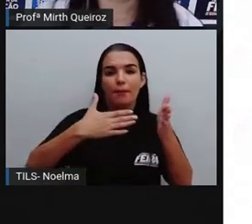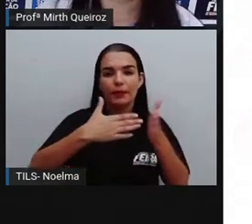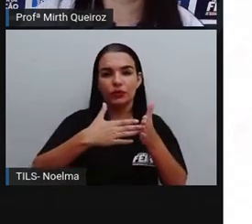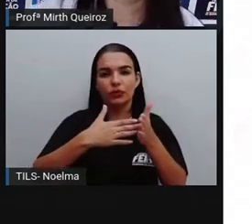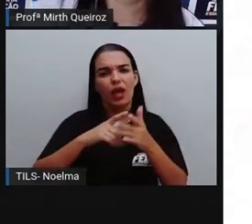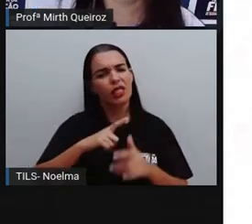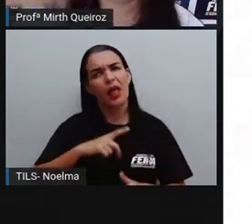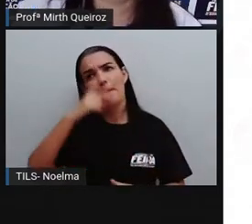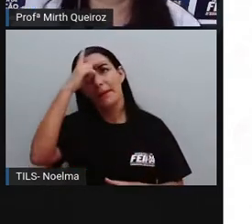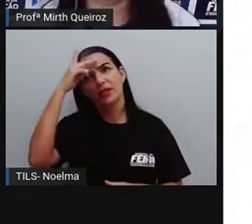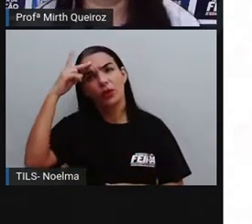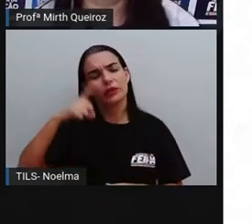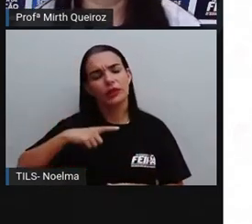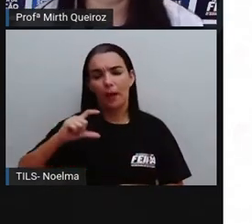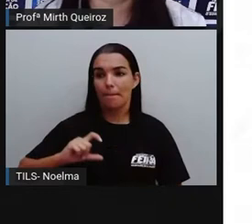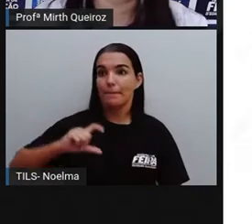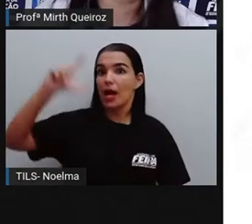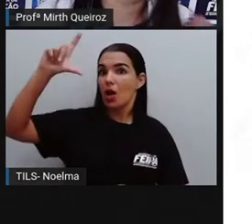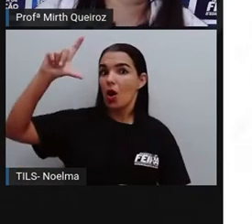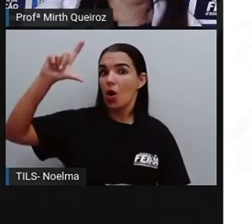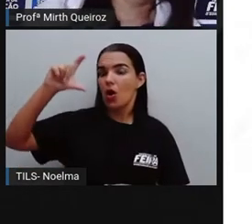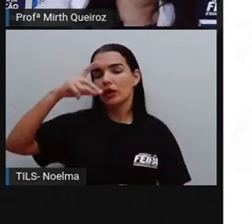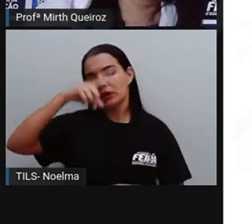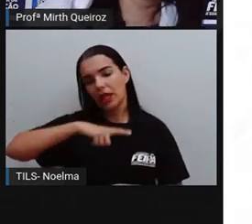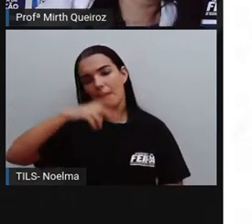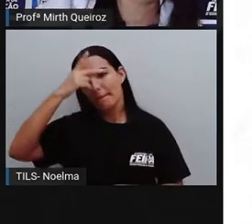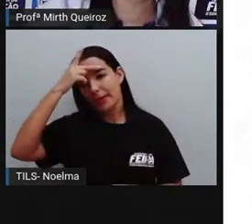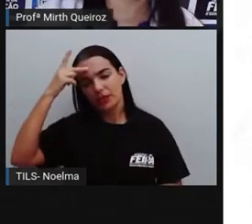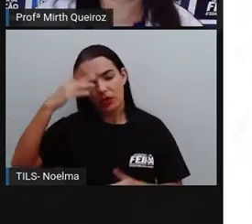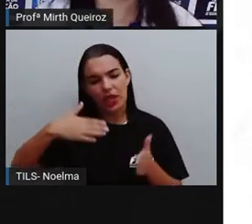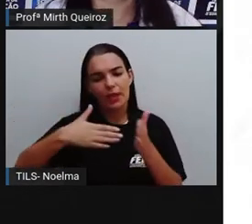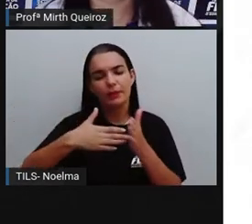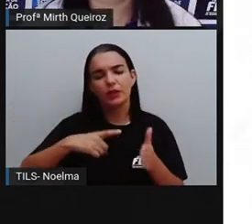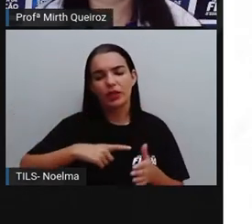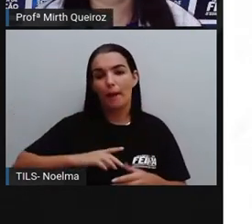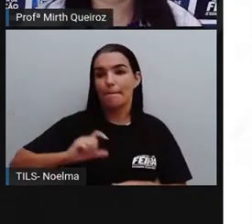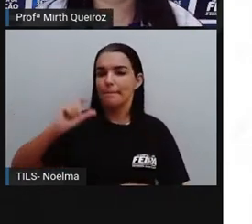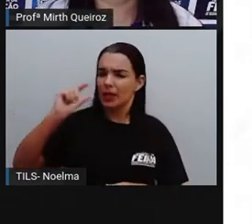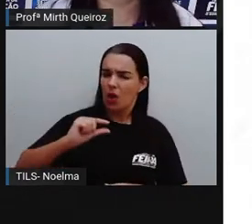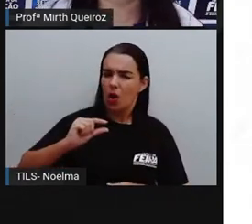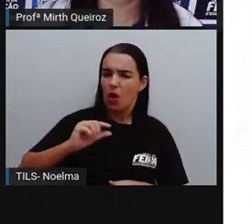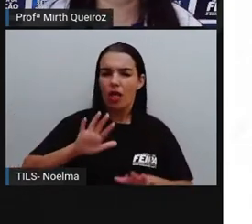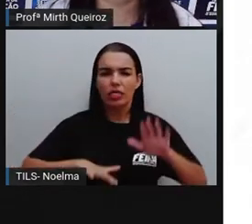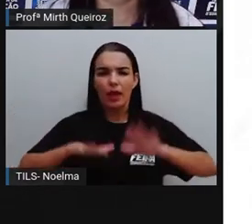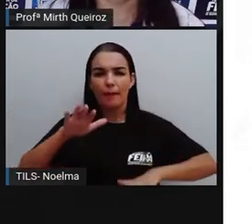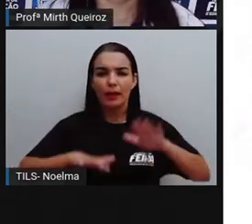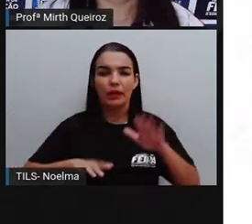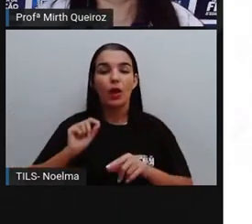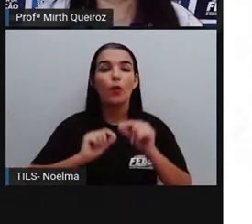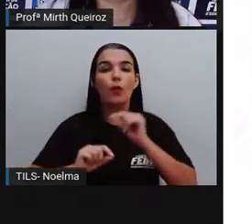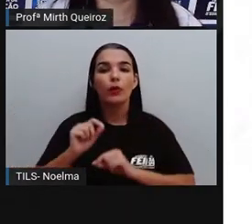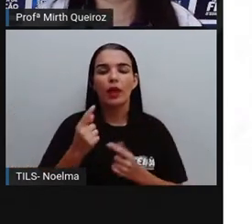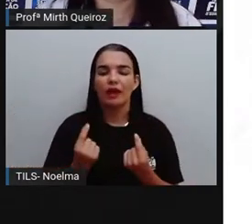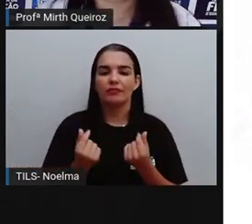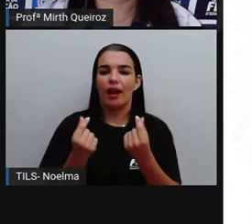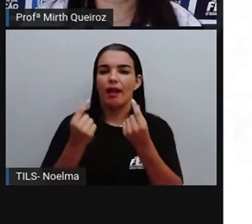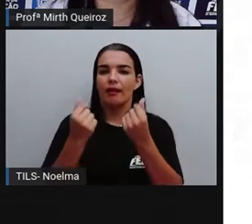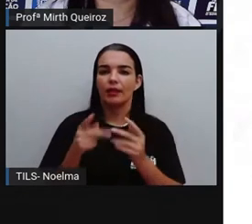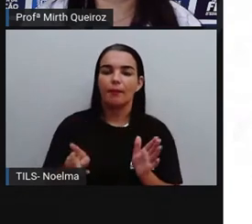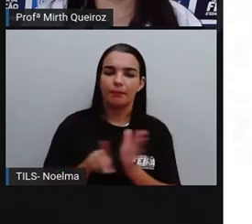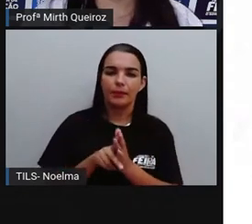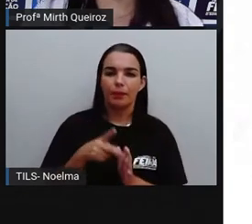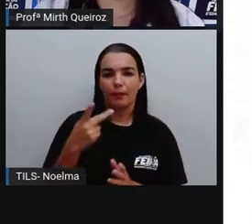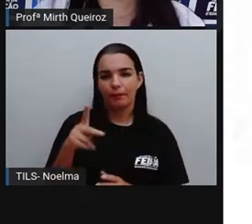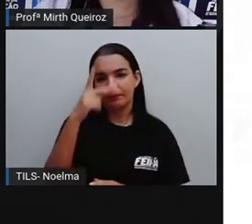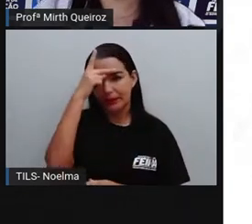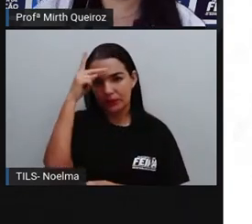Tem pessoas que têm um limite maior, tem pessoas que têm um limite menor no cartão. Isso vai depender da renda da pessoa,